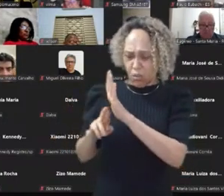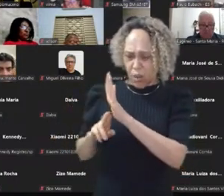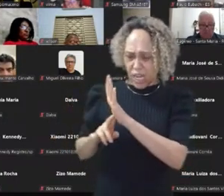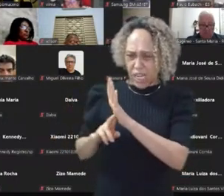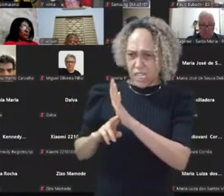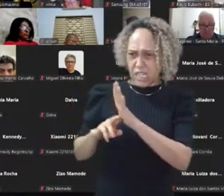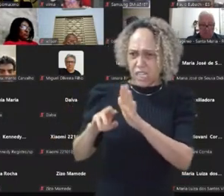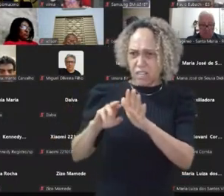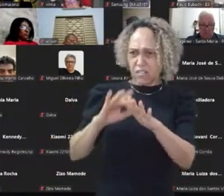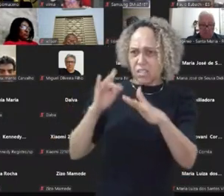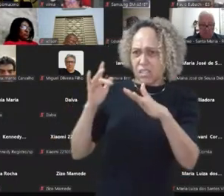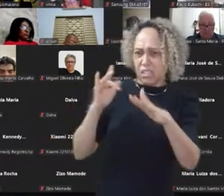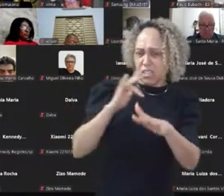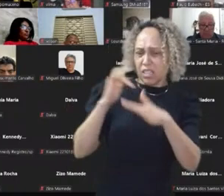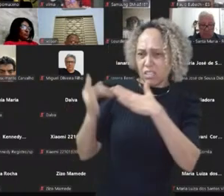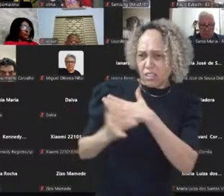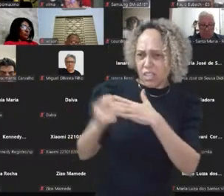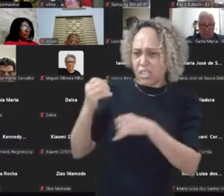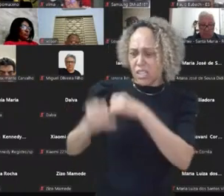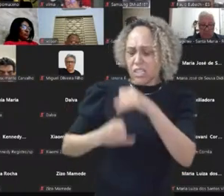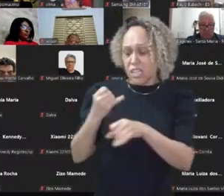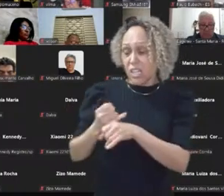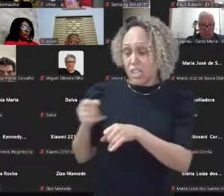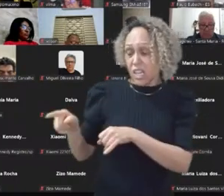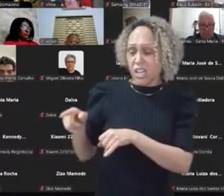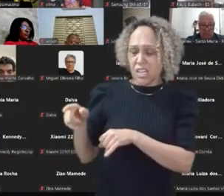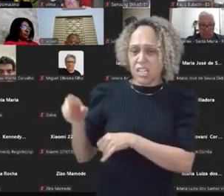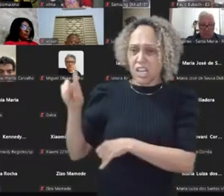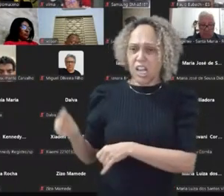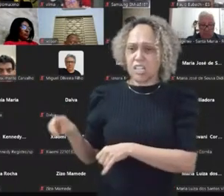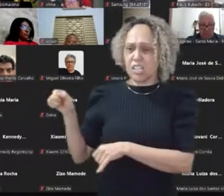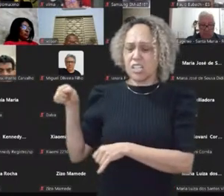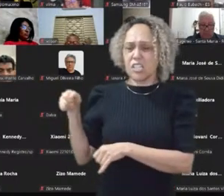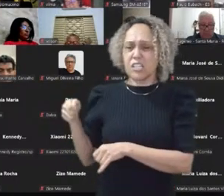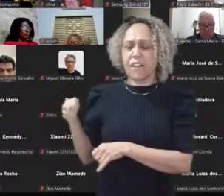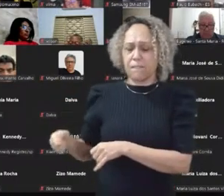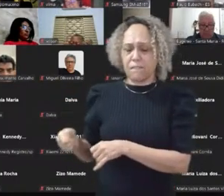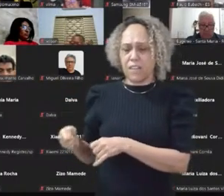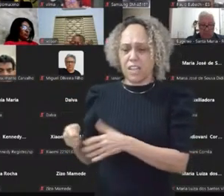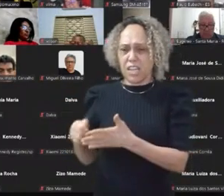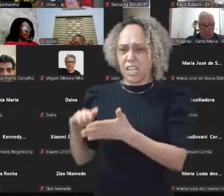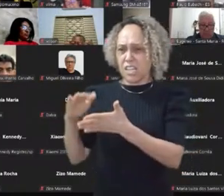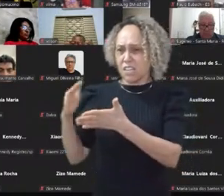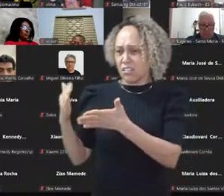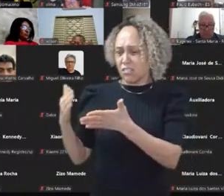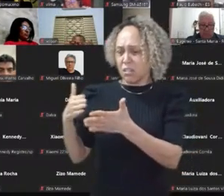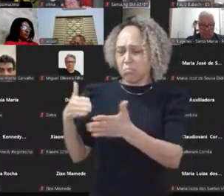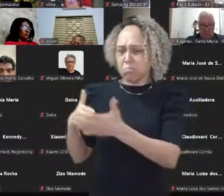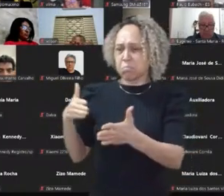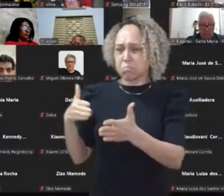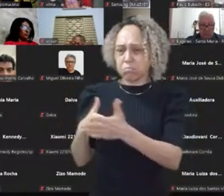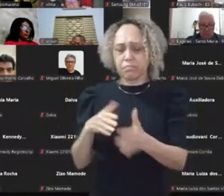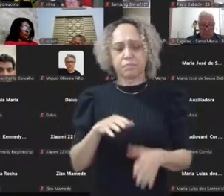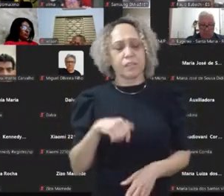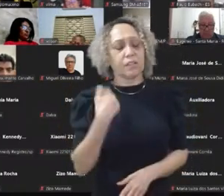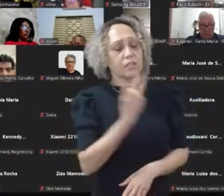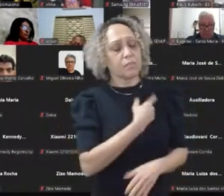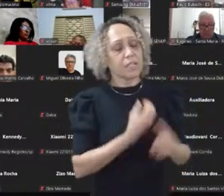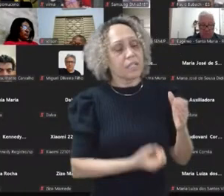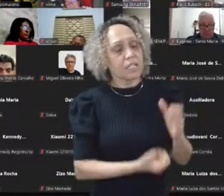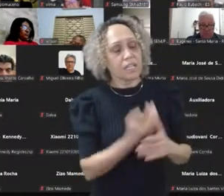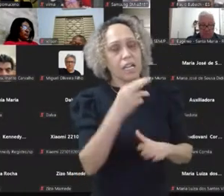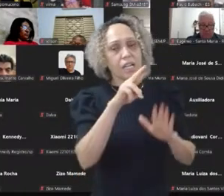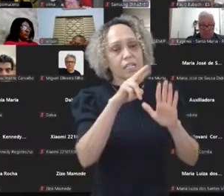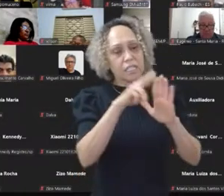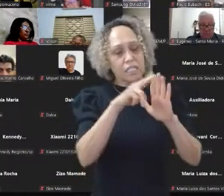regulamentação, a mensagem do nosso adversário já chegou até o ponto que você tem que mudar. Você tem que falar em criar normas. Você tem que falar